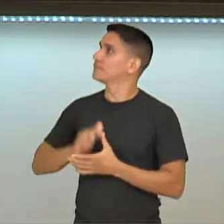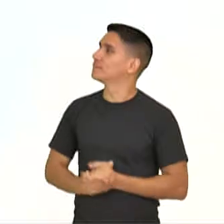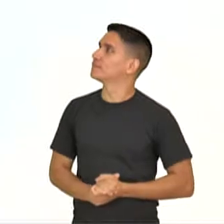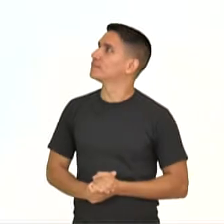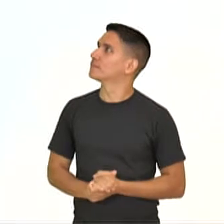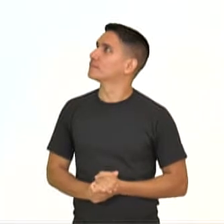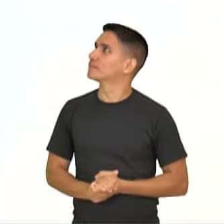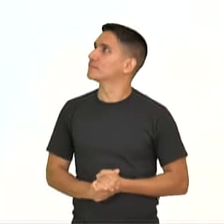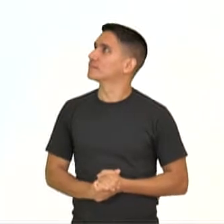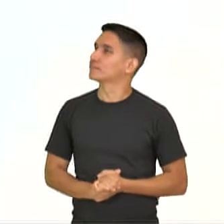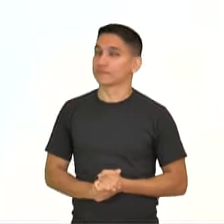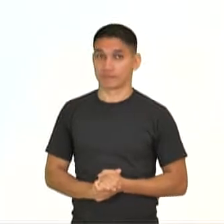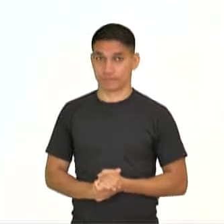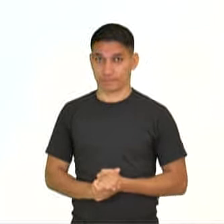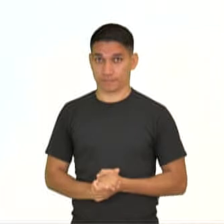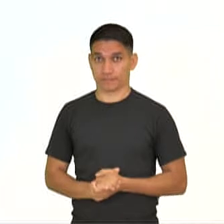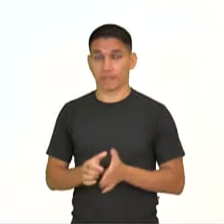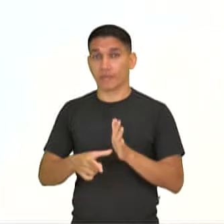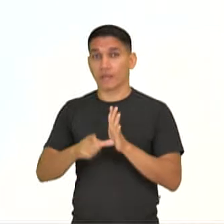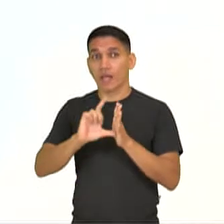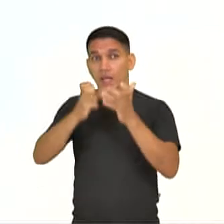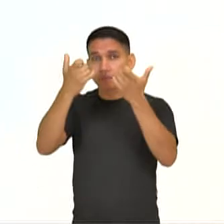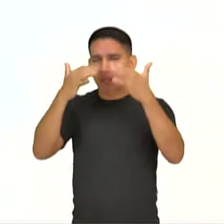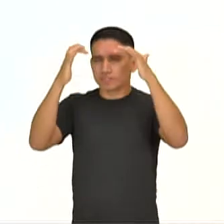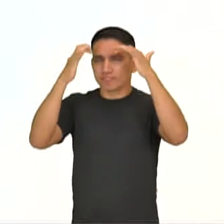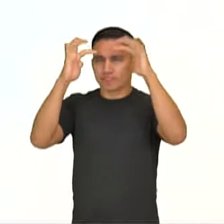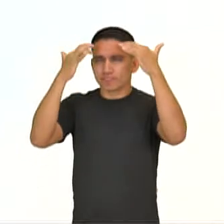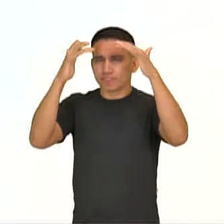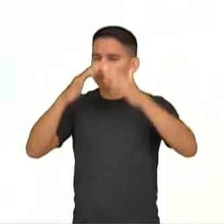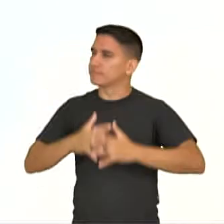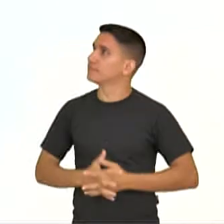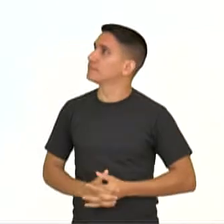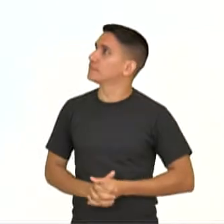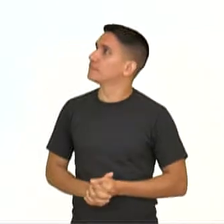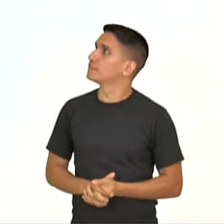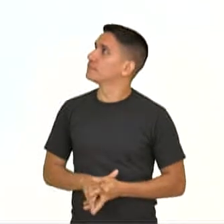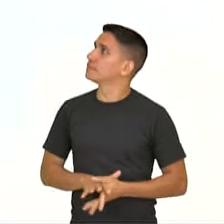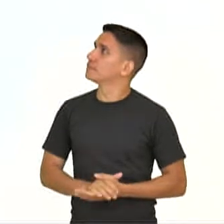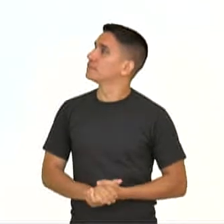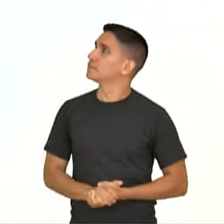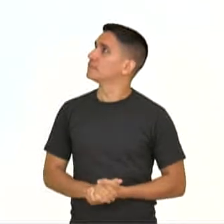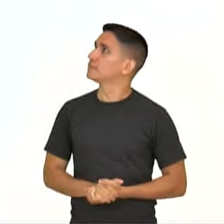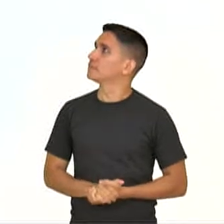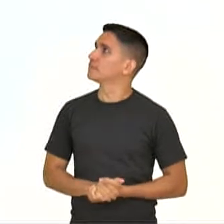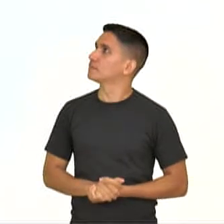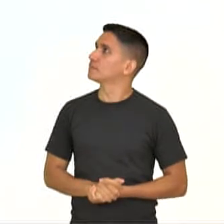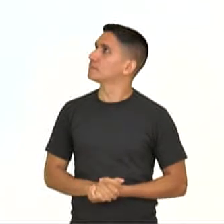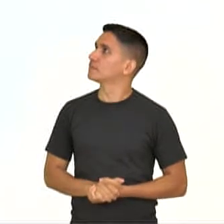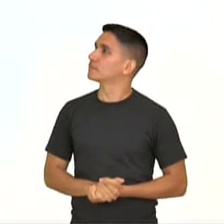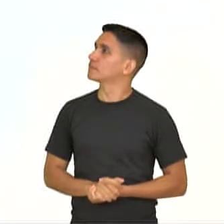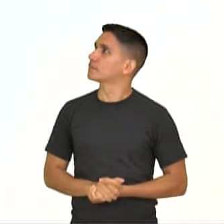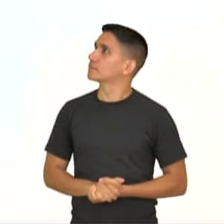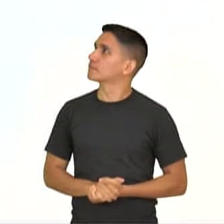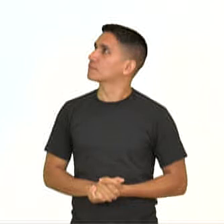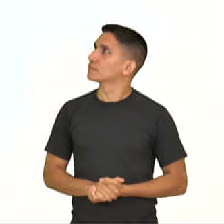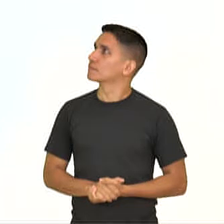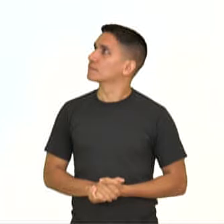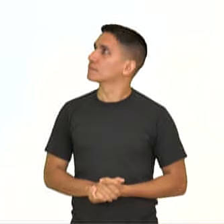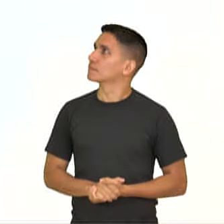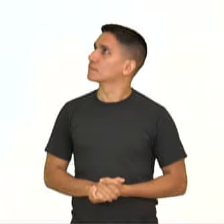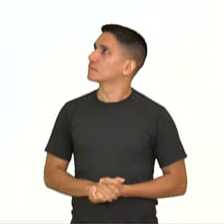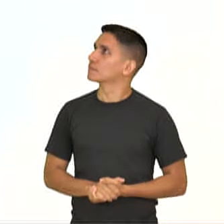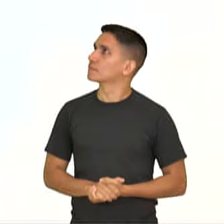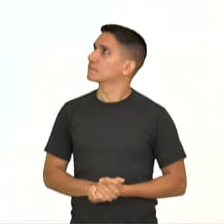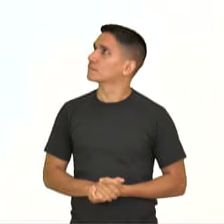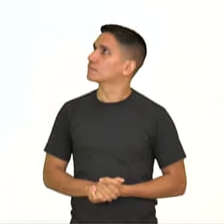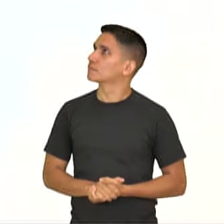Aqui, antes vamos a pensar. Lo que das, te lo das. Lo que no das, te lo